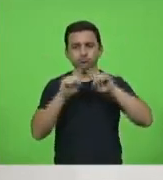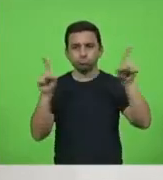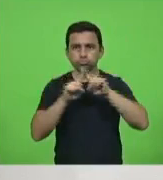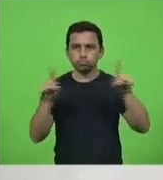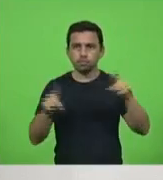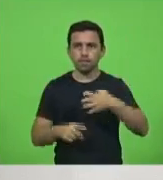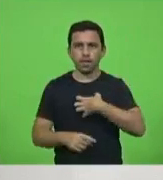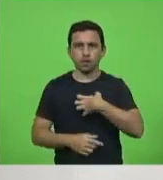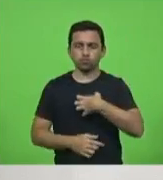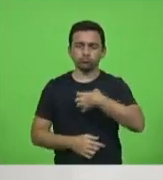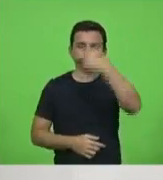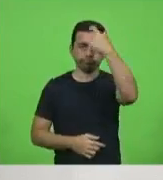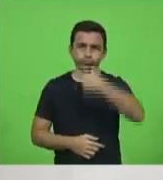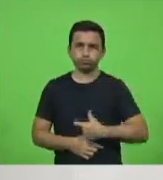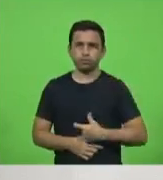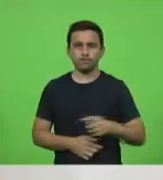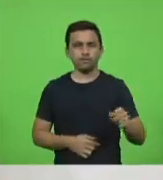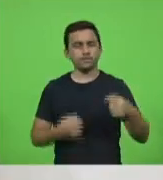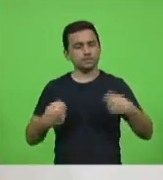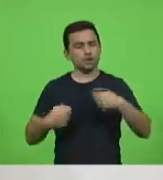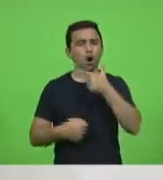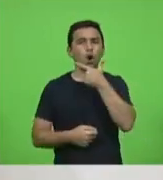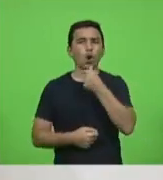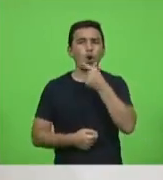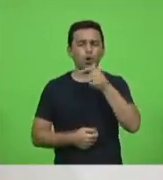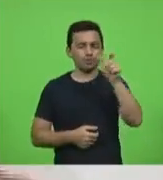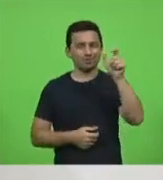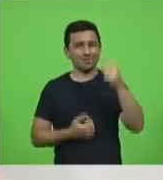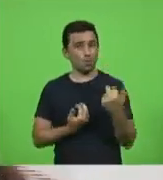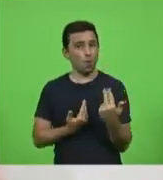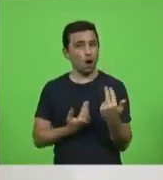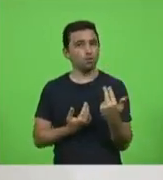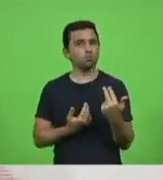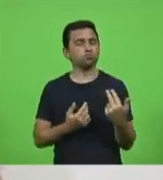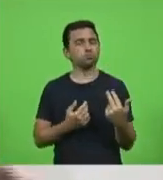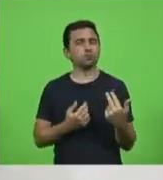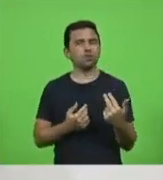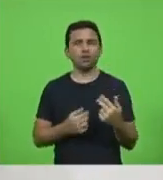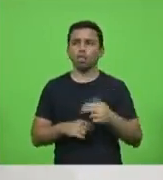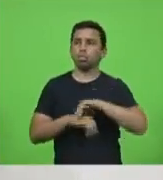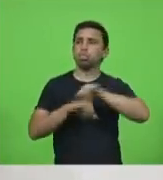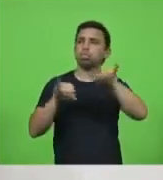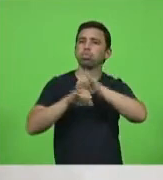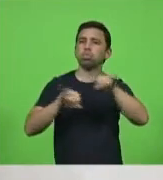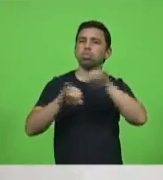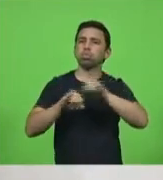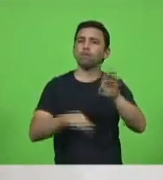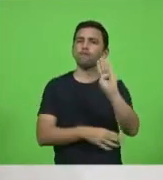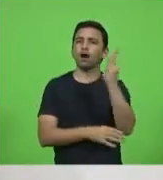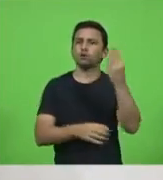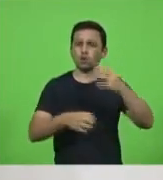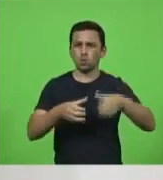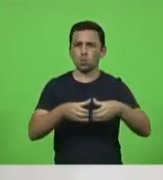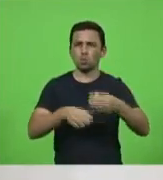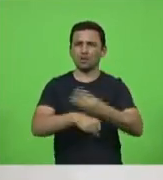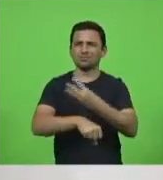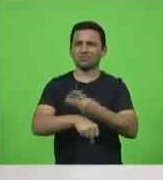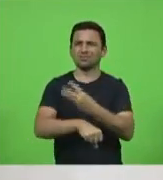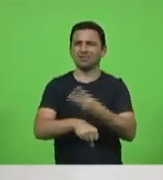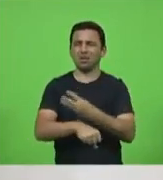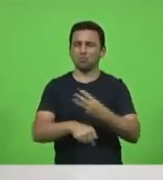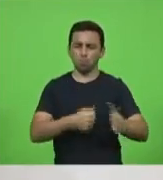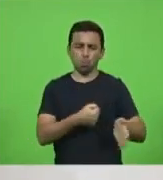posições, seja homem para discutir comigo de igual para igual, mas não mandando notícia falsa por grupos de WhatsApp às